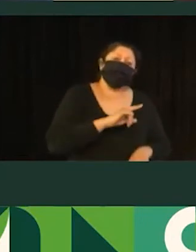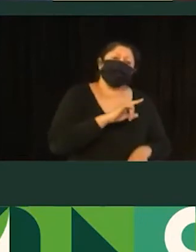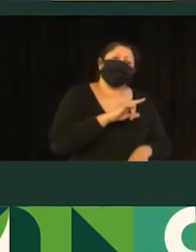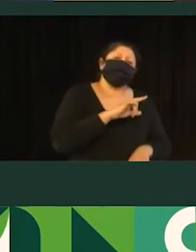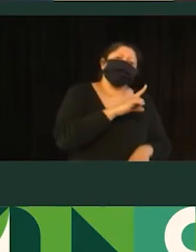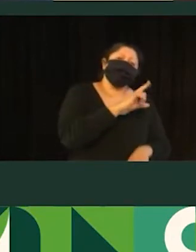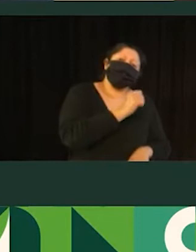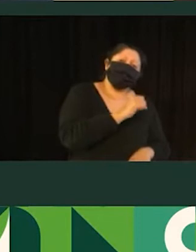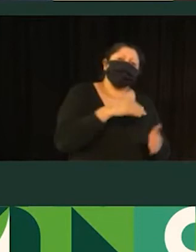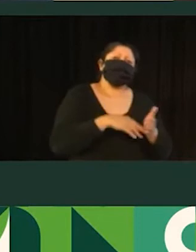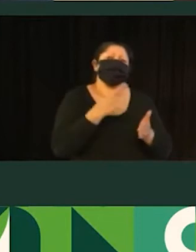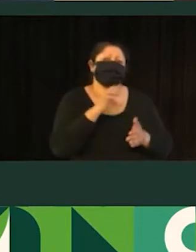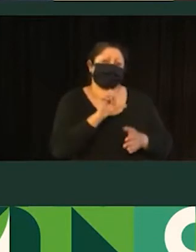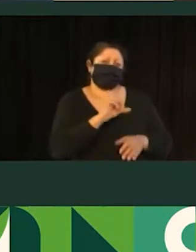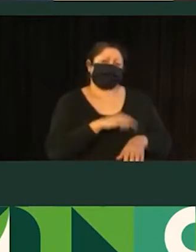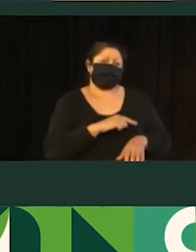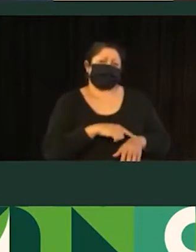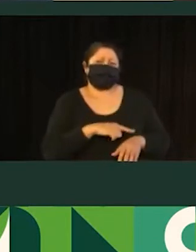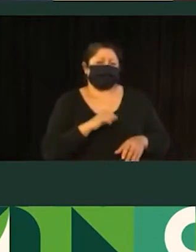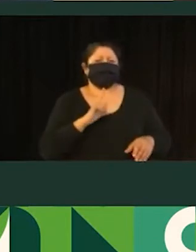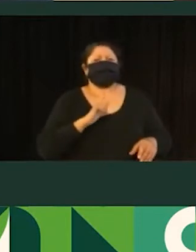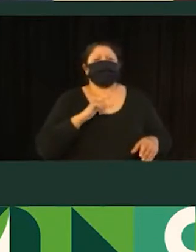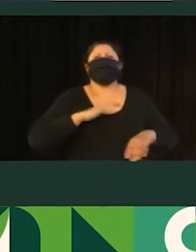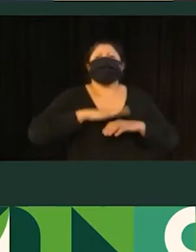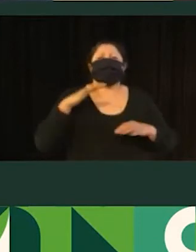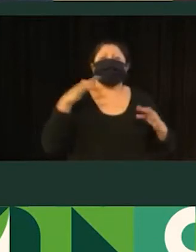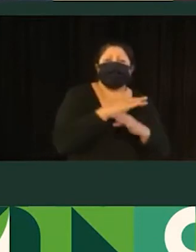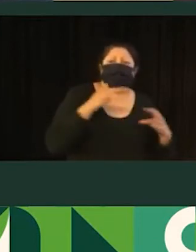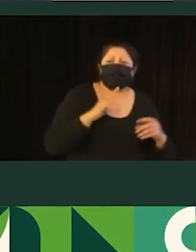entrada e saída. Num exemplo ali, eu vou ter a estação Niterói.